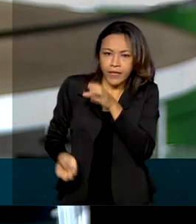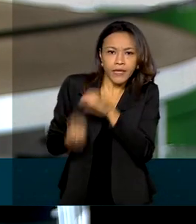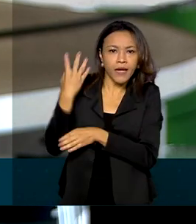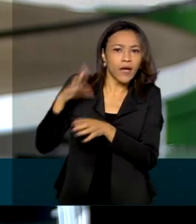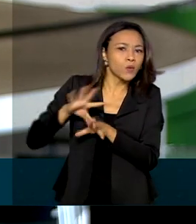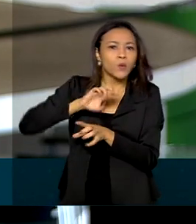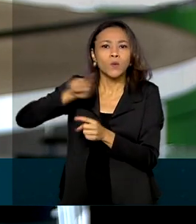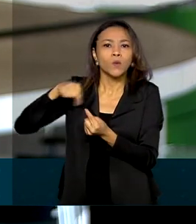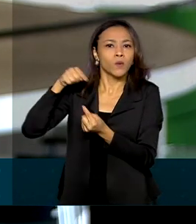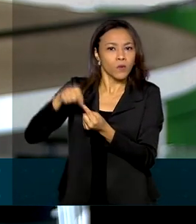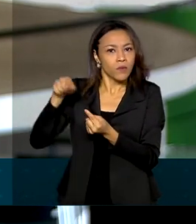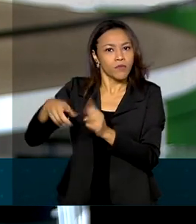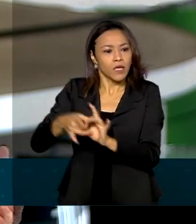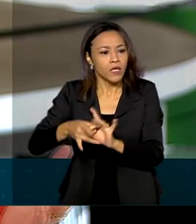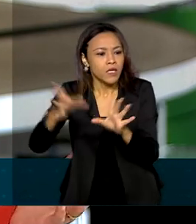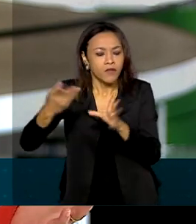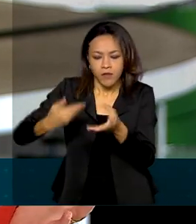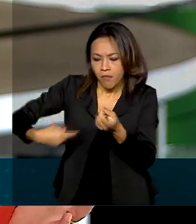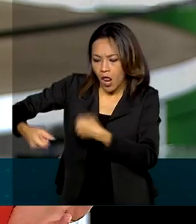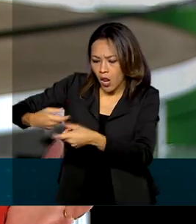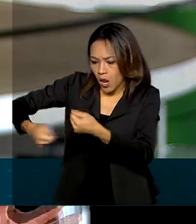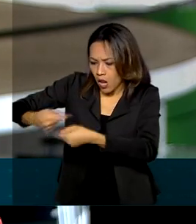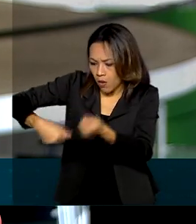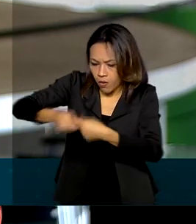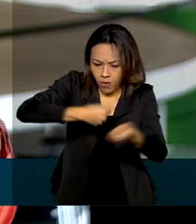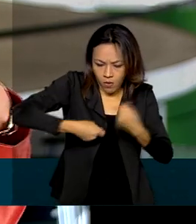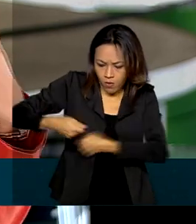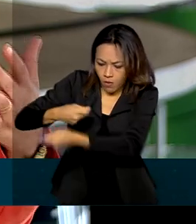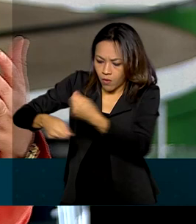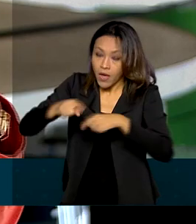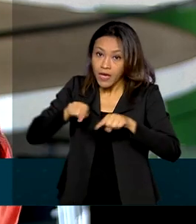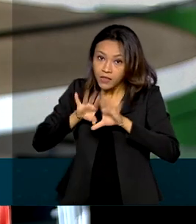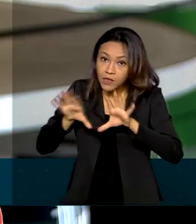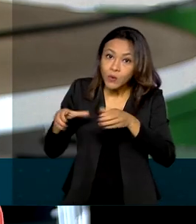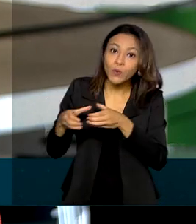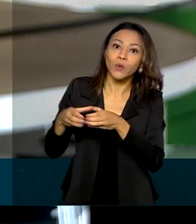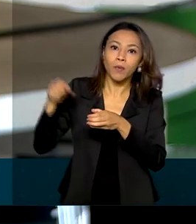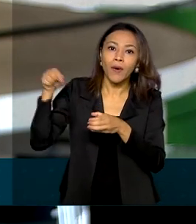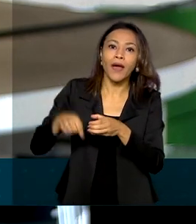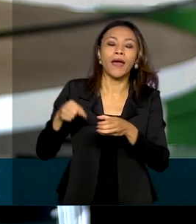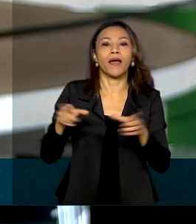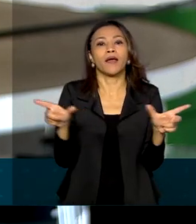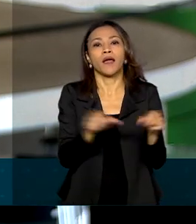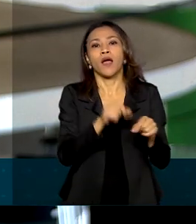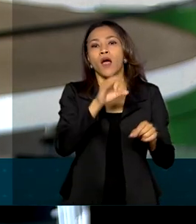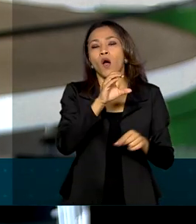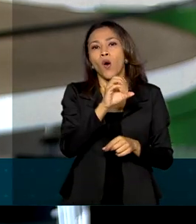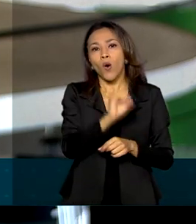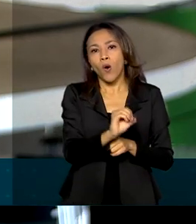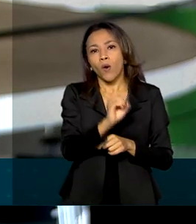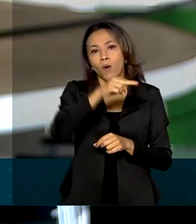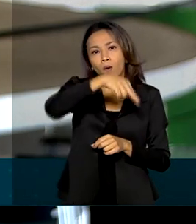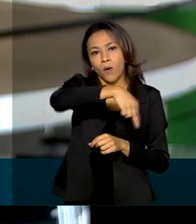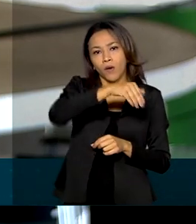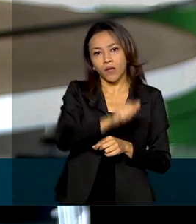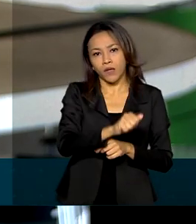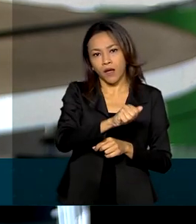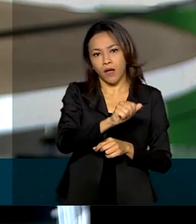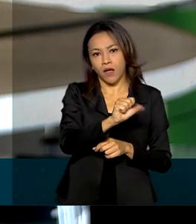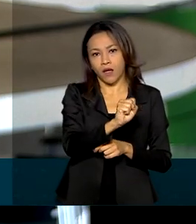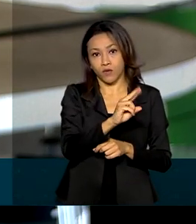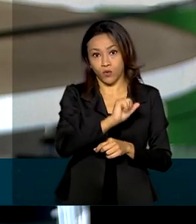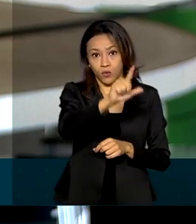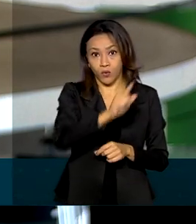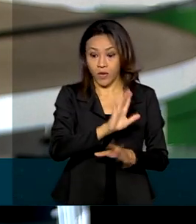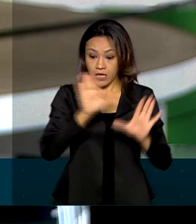baseado no livre comércio. O grupo funciona como uma alternativa ao Nasur, a União das Nações Sul-Americanas. O